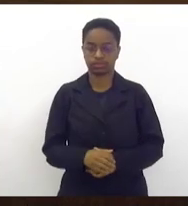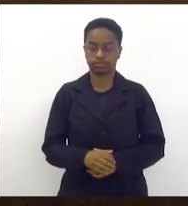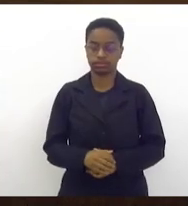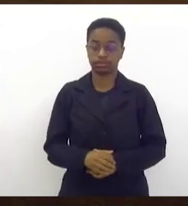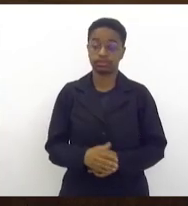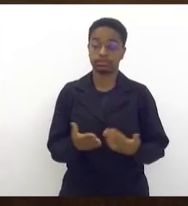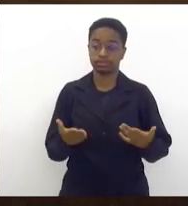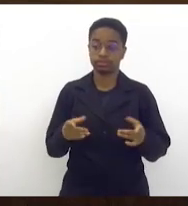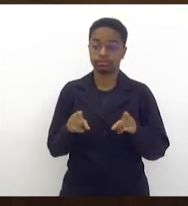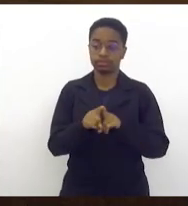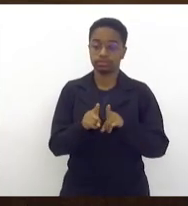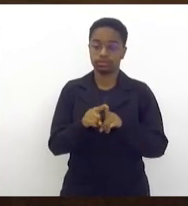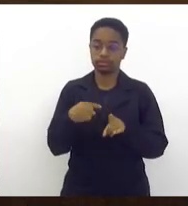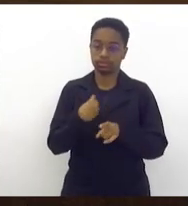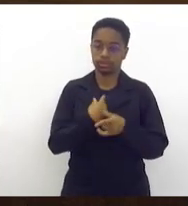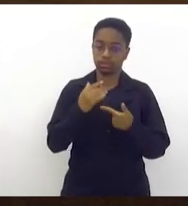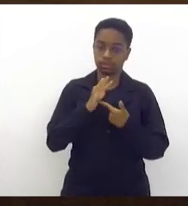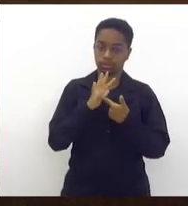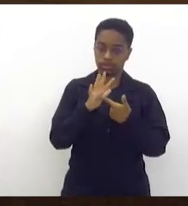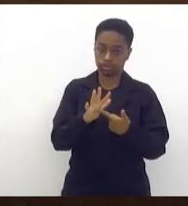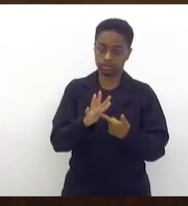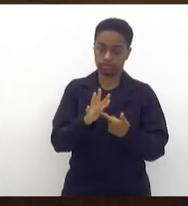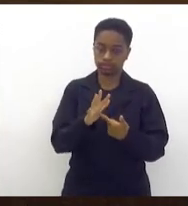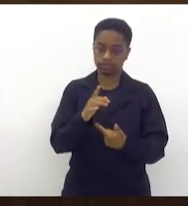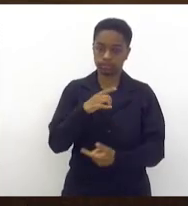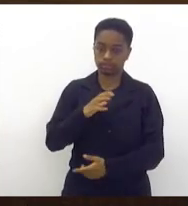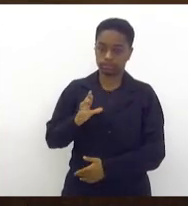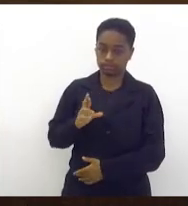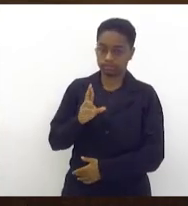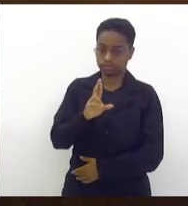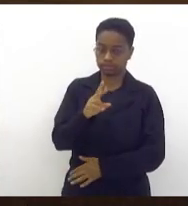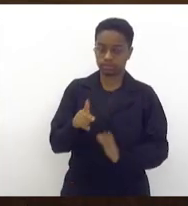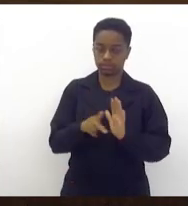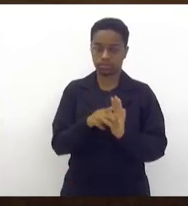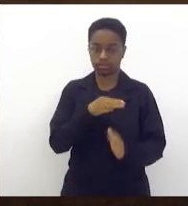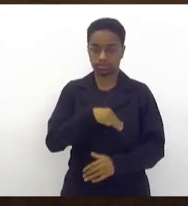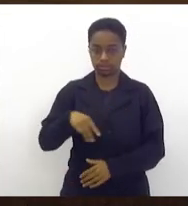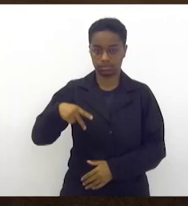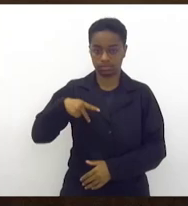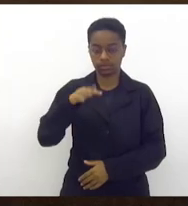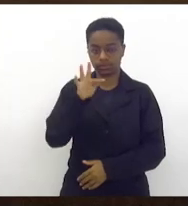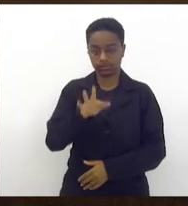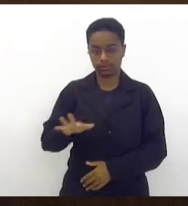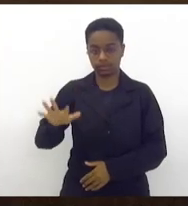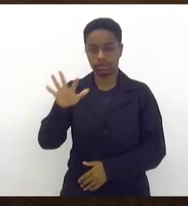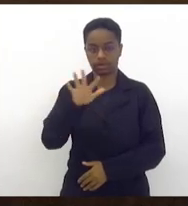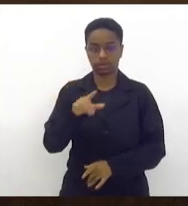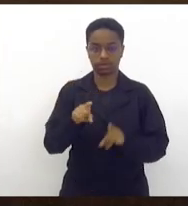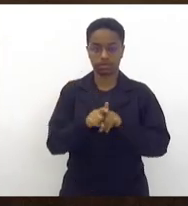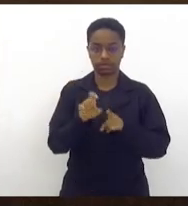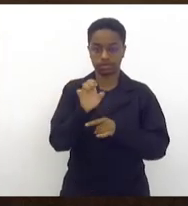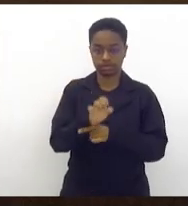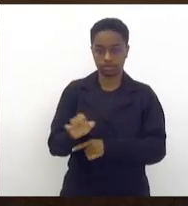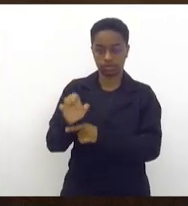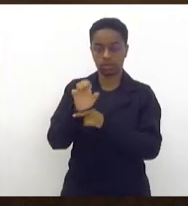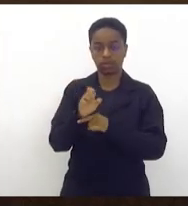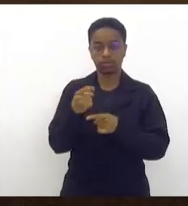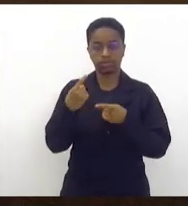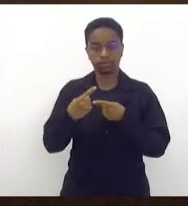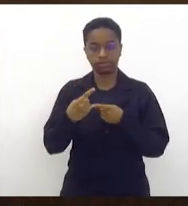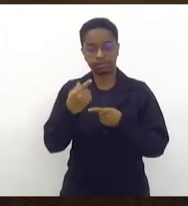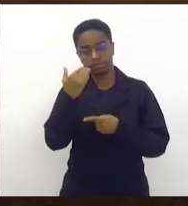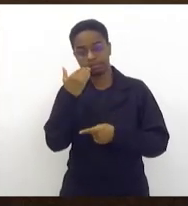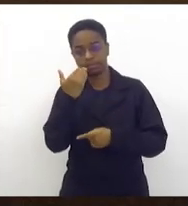disso, apresentamos uma representação, fizemos uma representação no Ministério Público Federal e Estadual, pedindo a reflexão